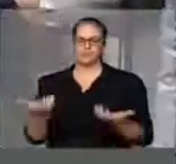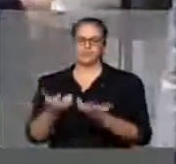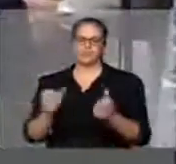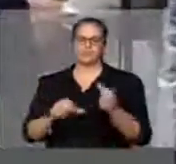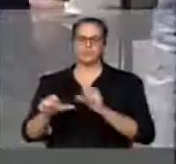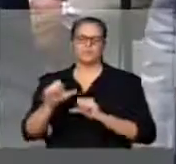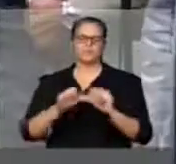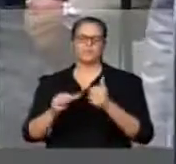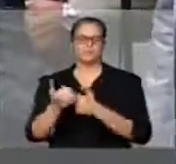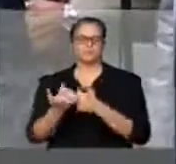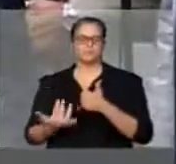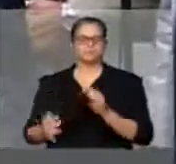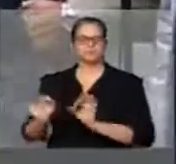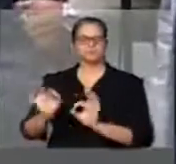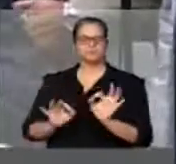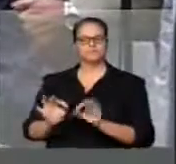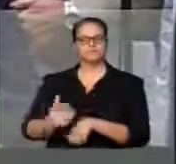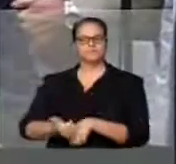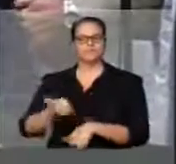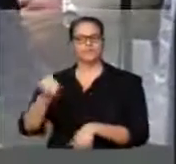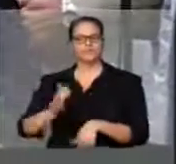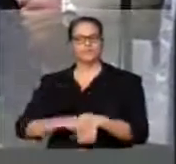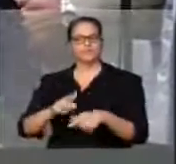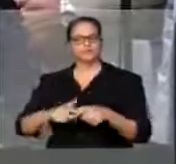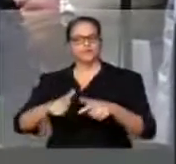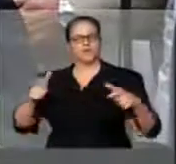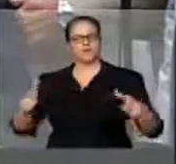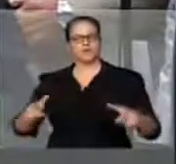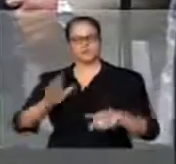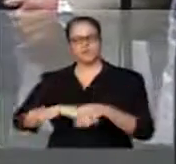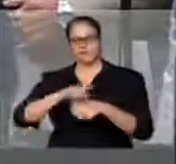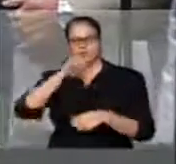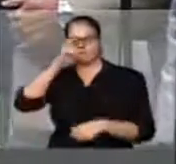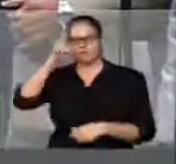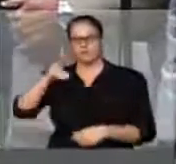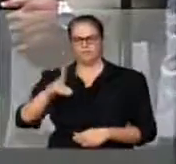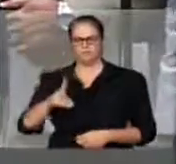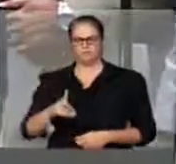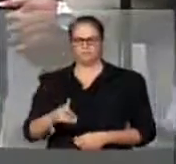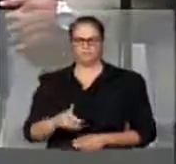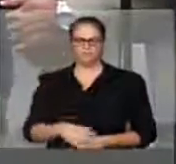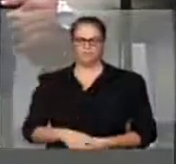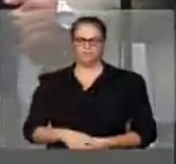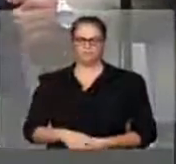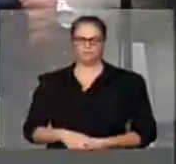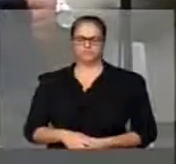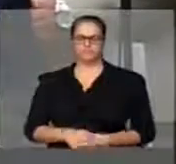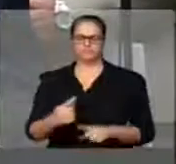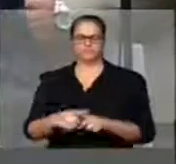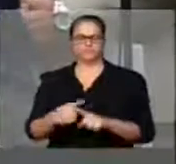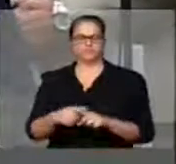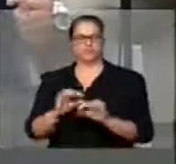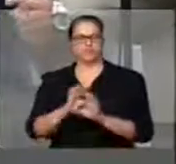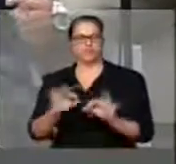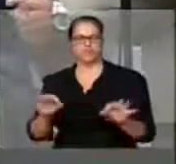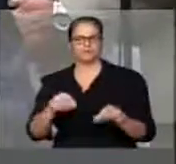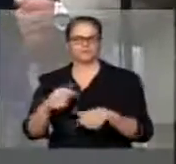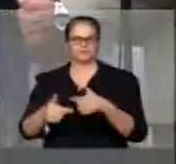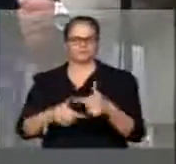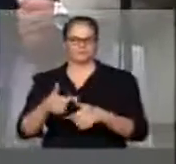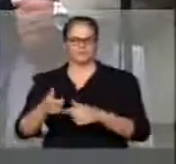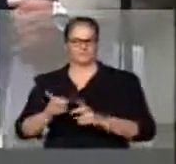reestruturação, mas que amplie e fortaleça a CEPLAC e permita exatamente no seu grau de excelência que a CEPLAC venha